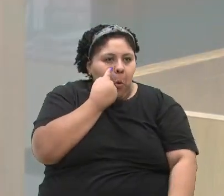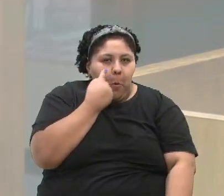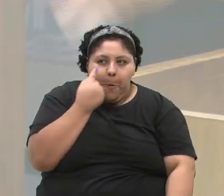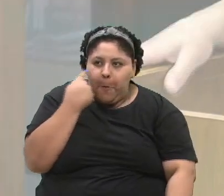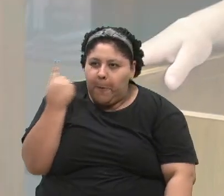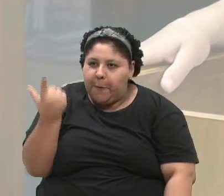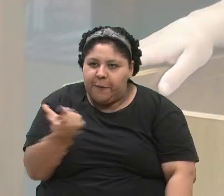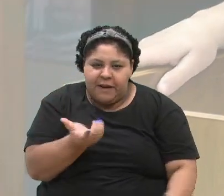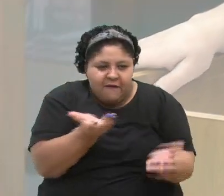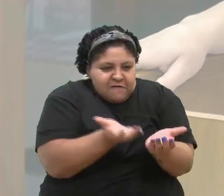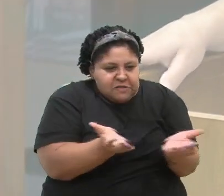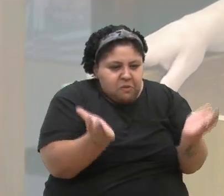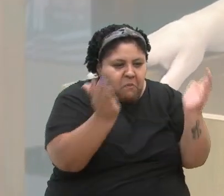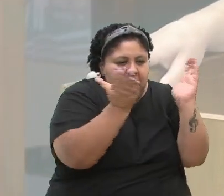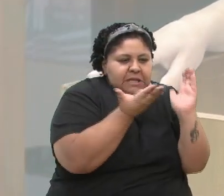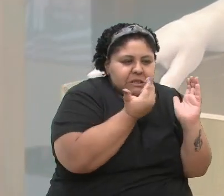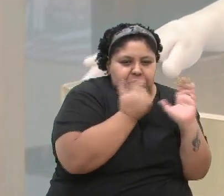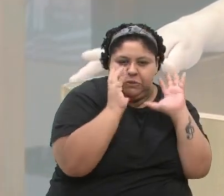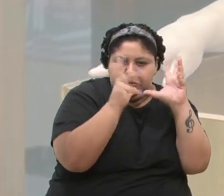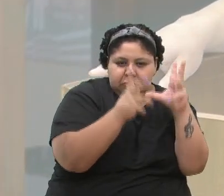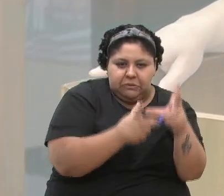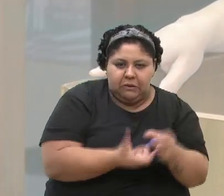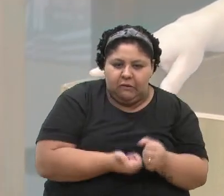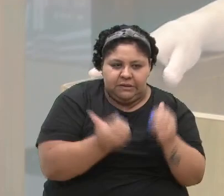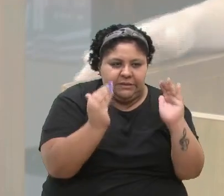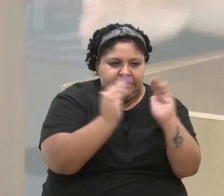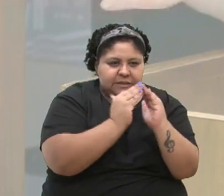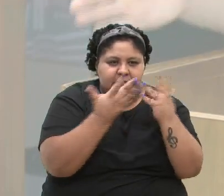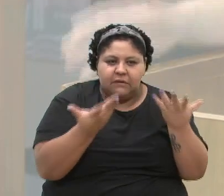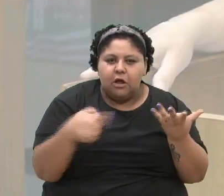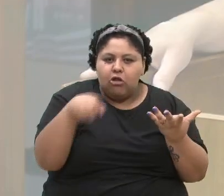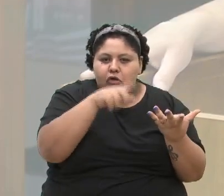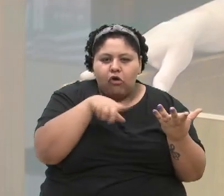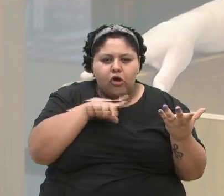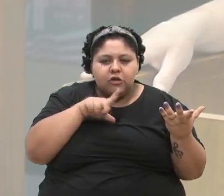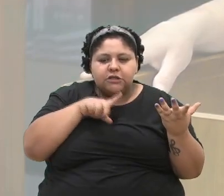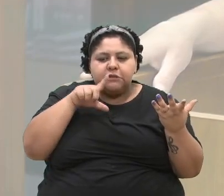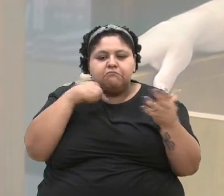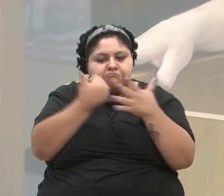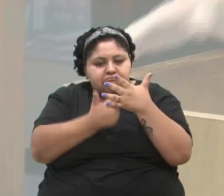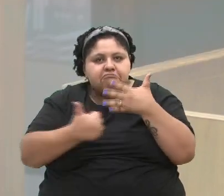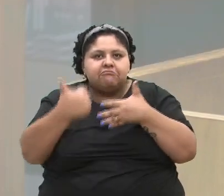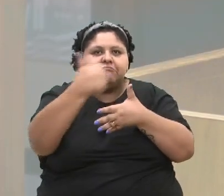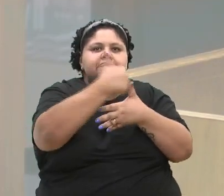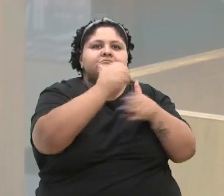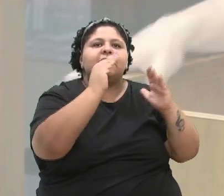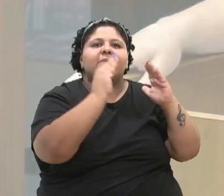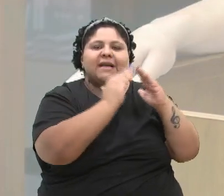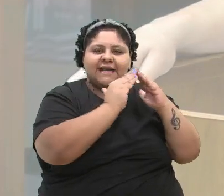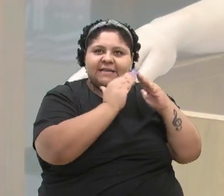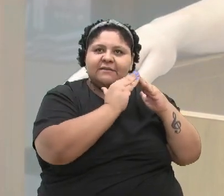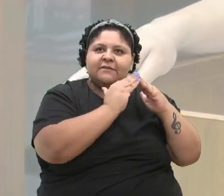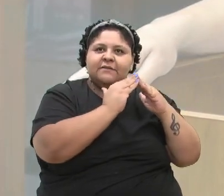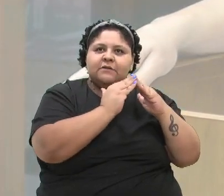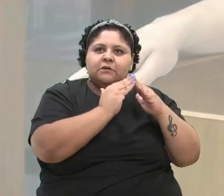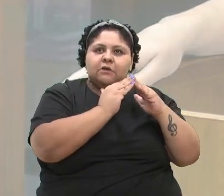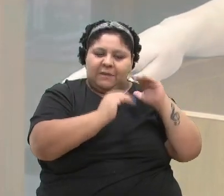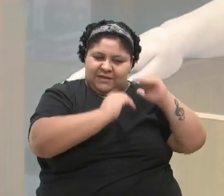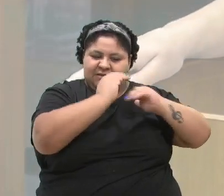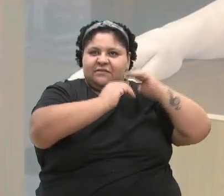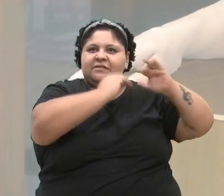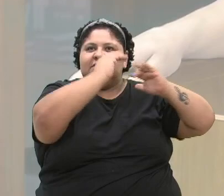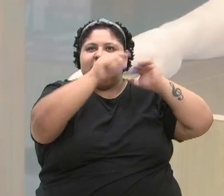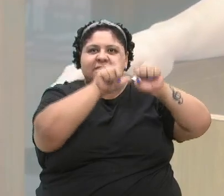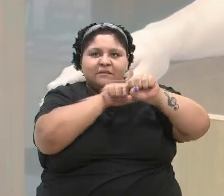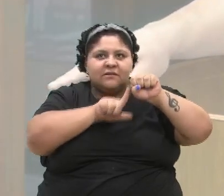cestas básicas todas em casa. Nós tínhamos o privilégio de ter uma casa que meu pai construiu no